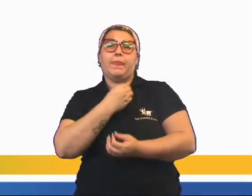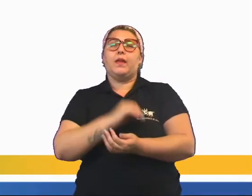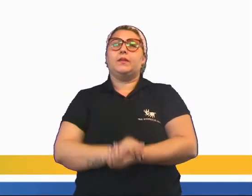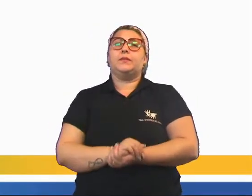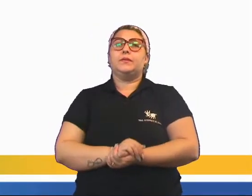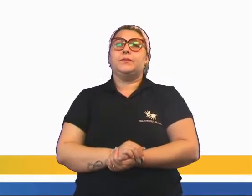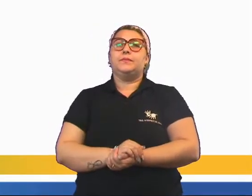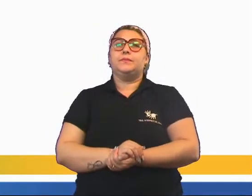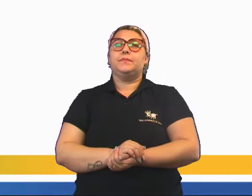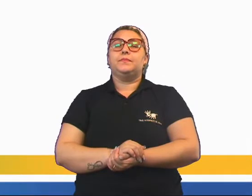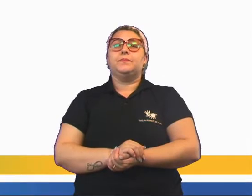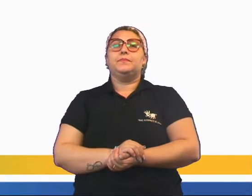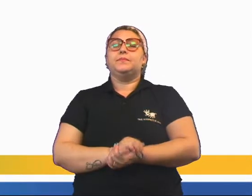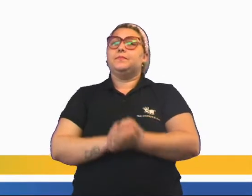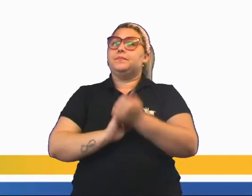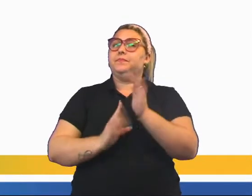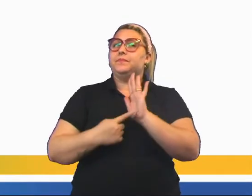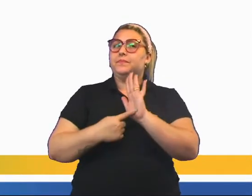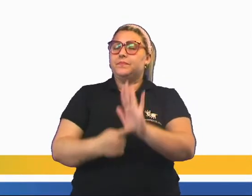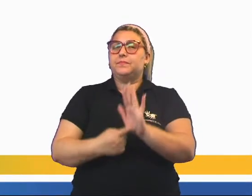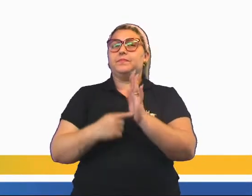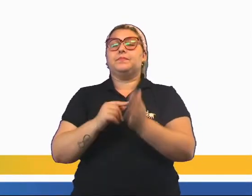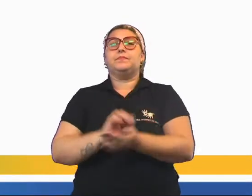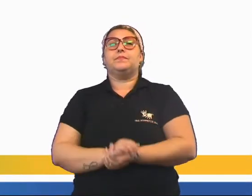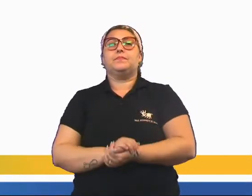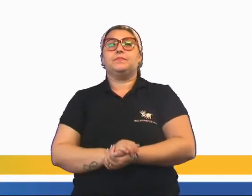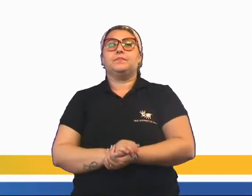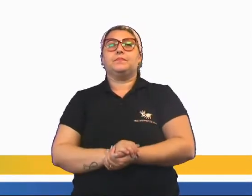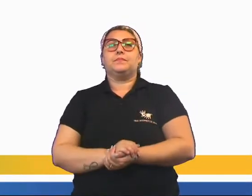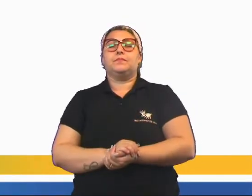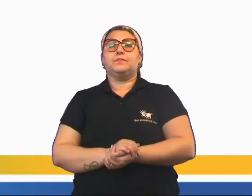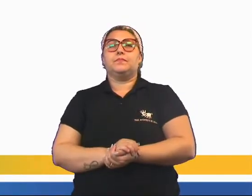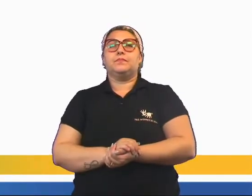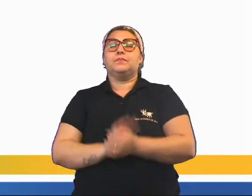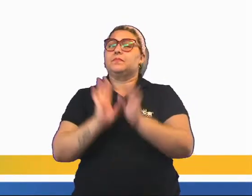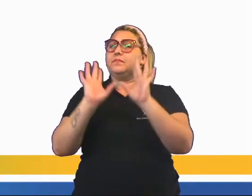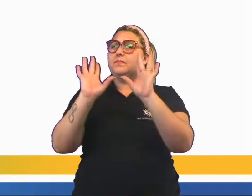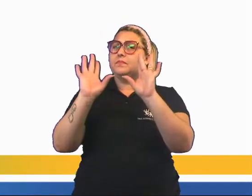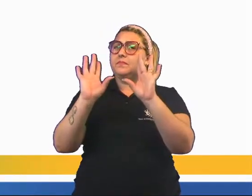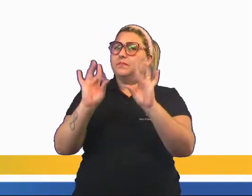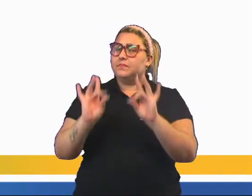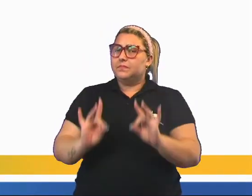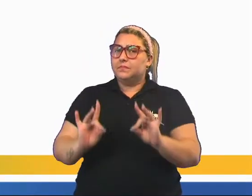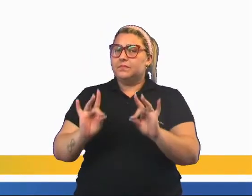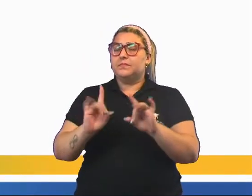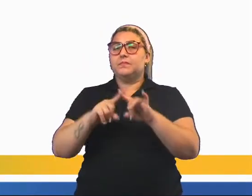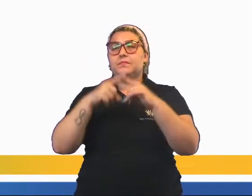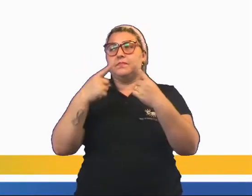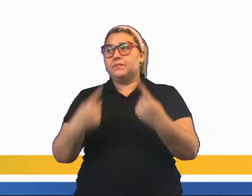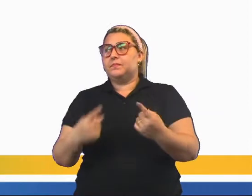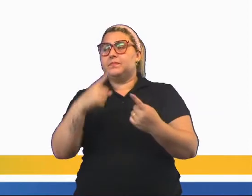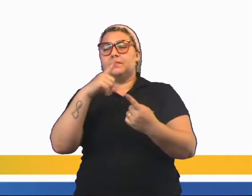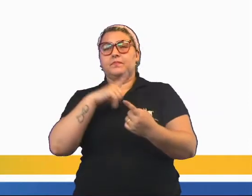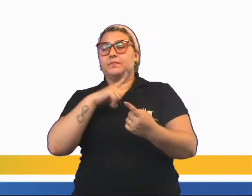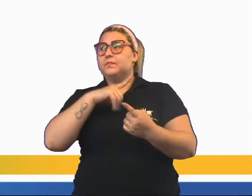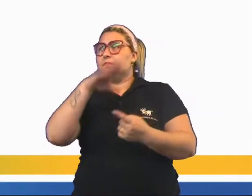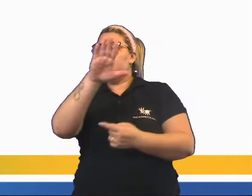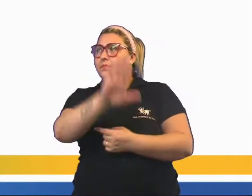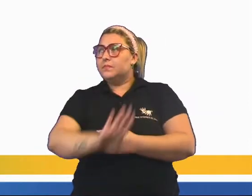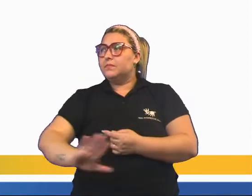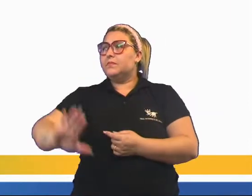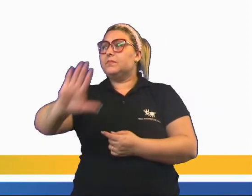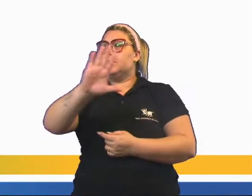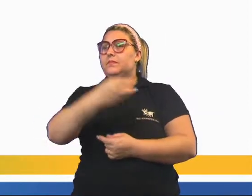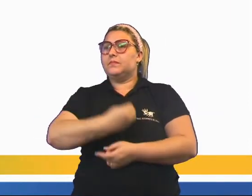evidentemente que nós não vamos apresentar aqui uma definição exaustiva, detalhada, não é? Mas é uma definição geral de